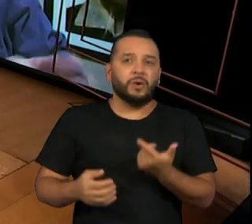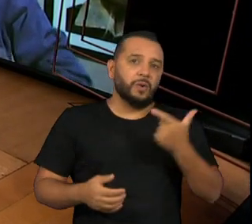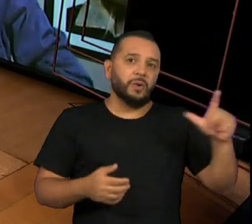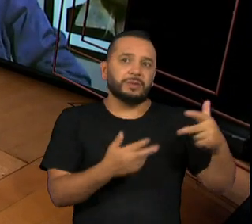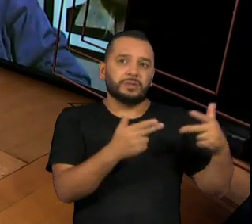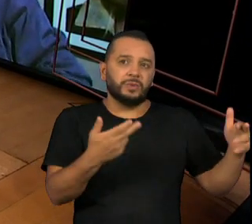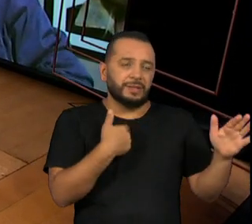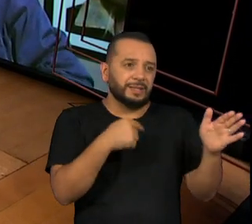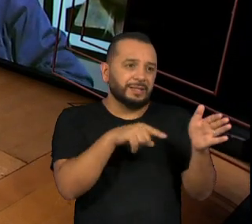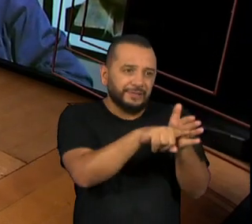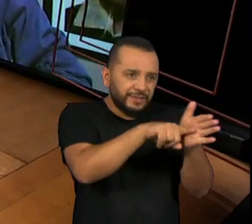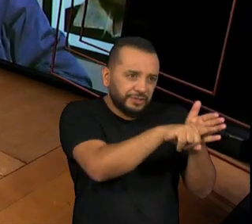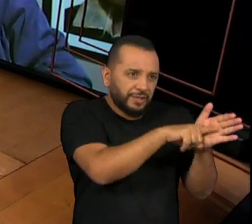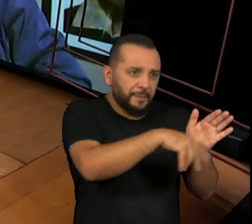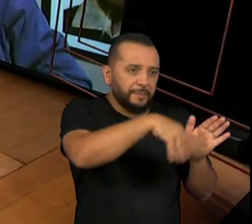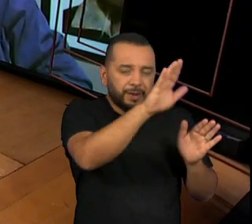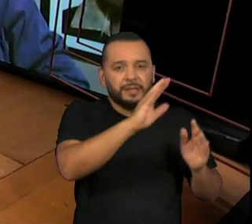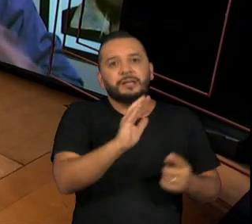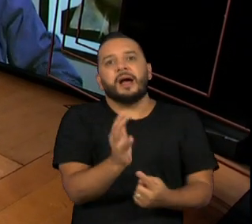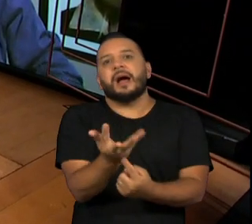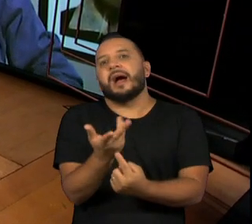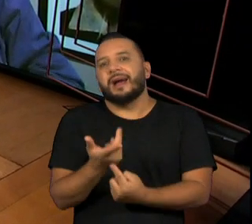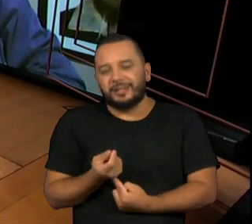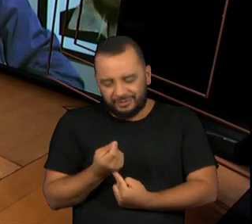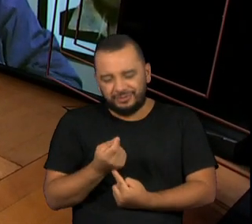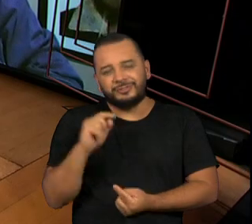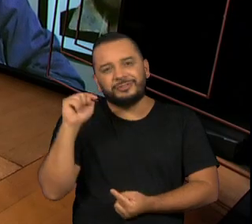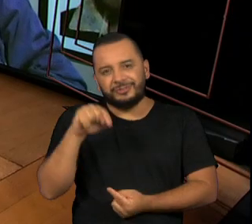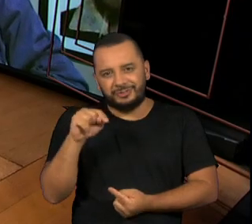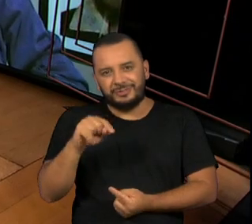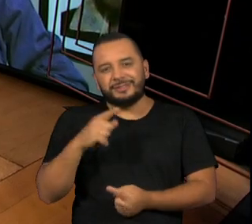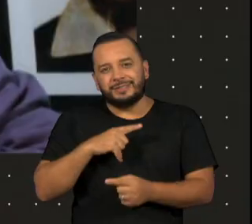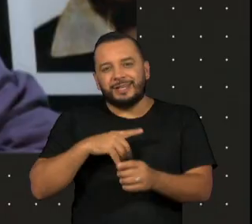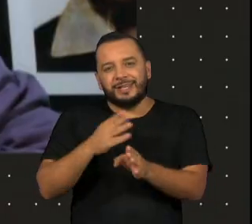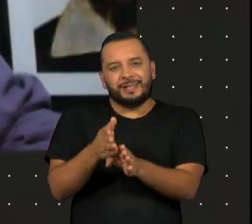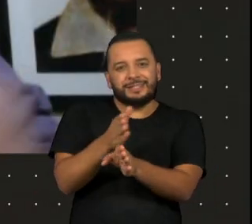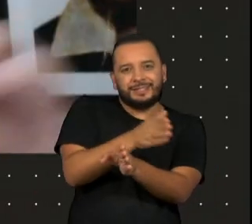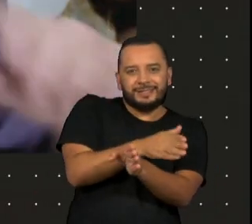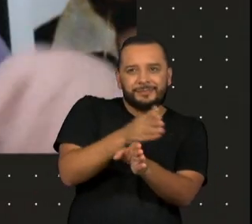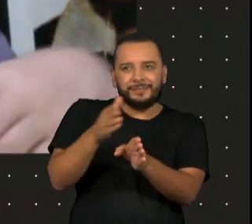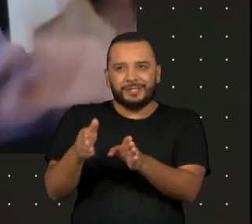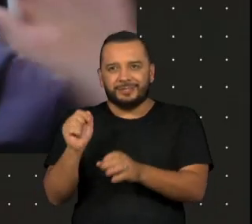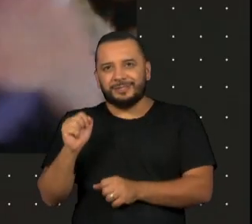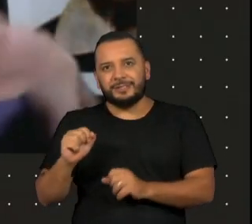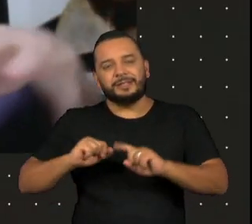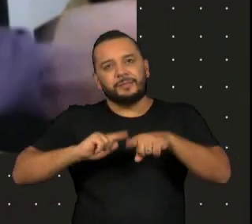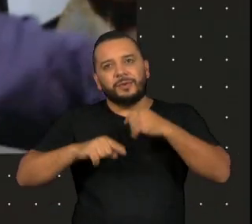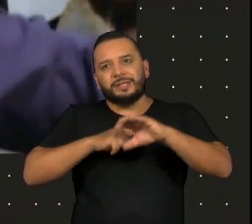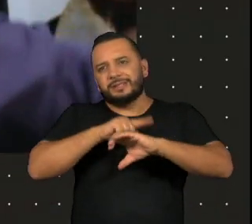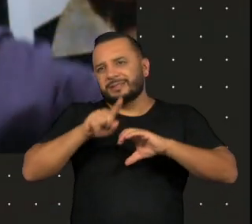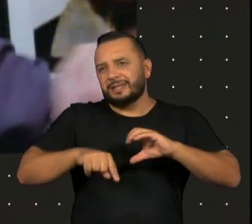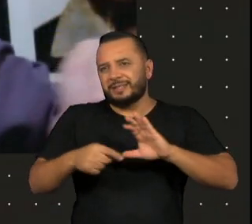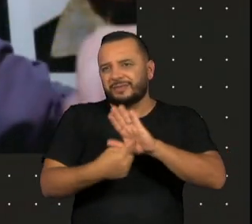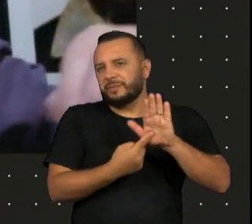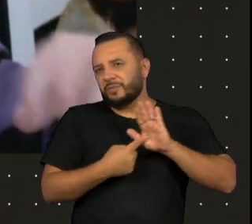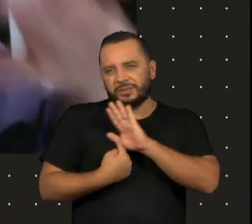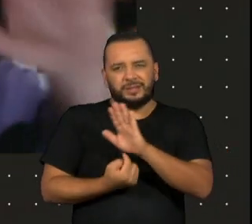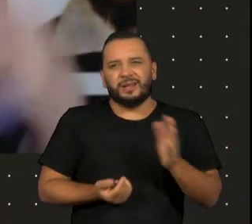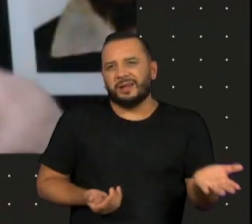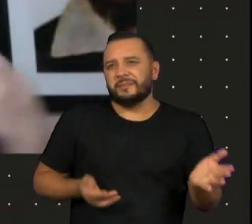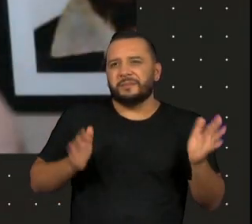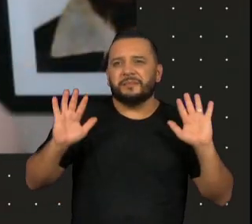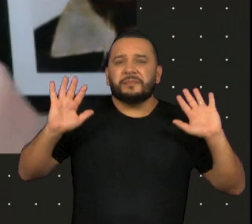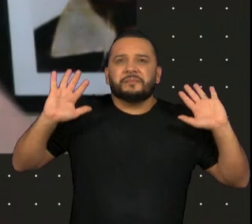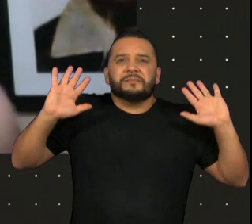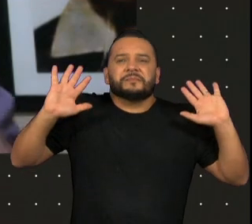nesses nesses limites que ainda não chegamos, né? Depois a ciência vai tratar de uma maneira ou de outra, mas a